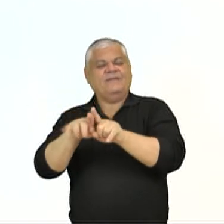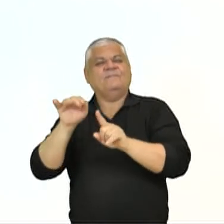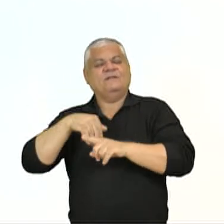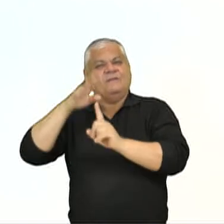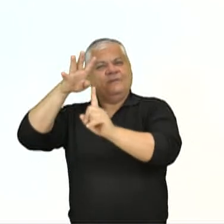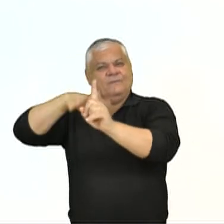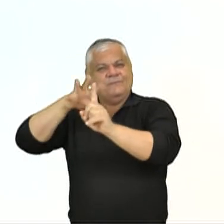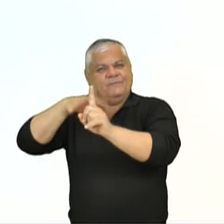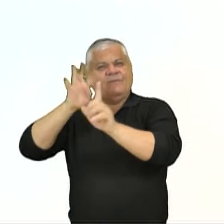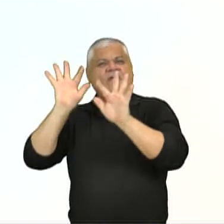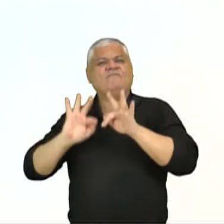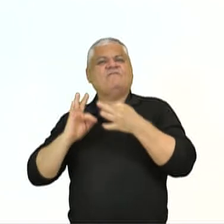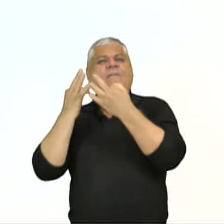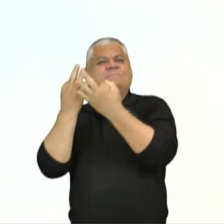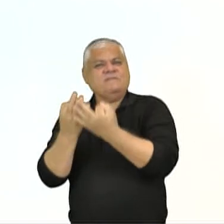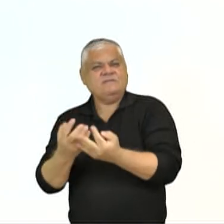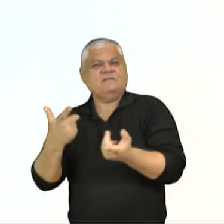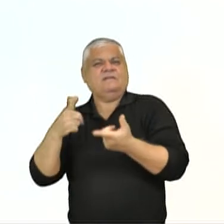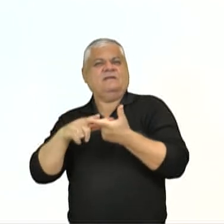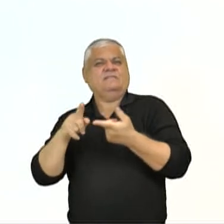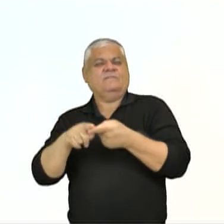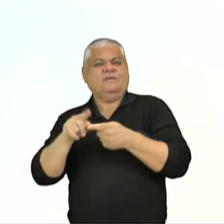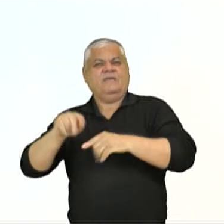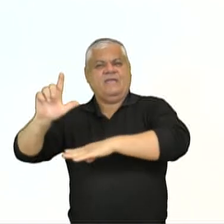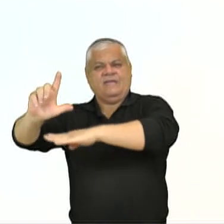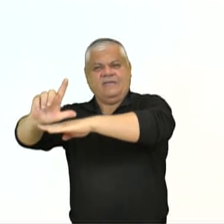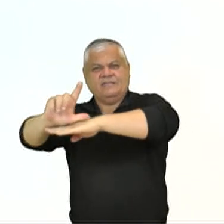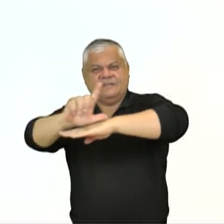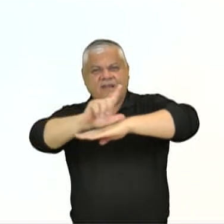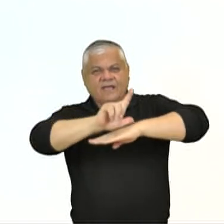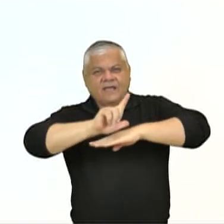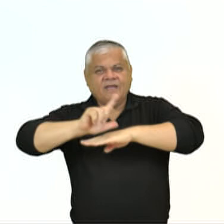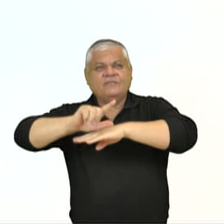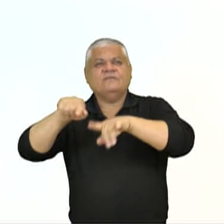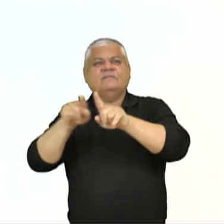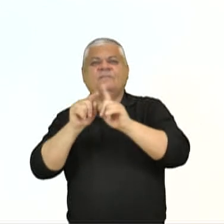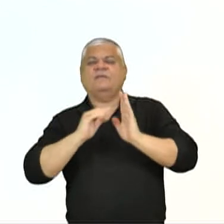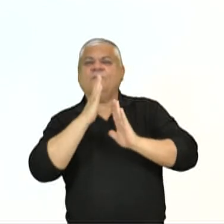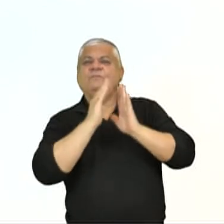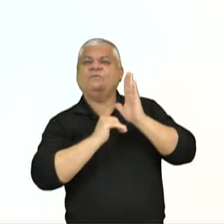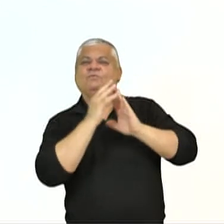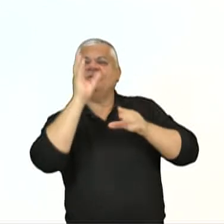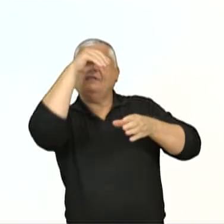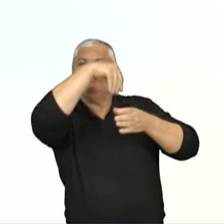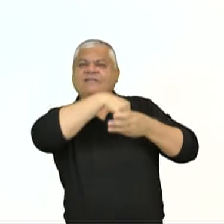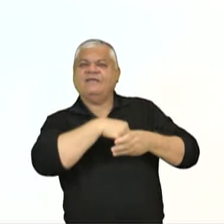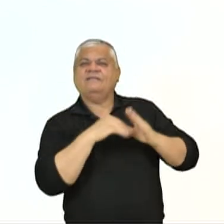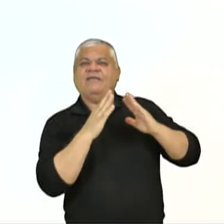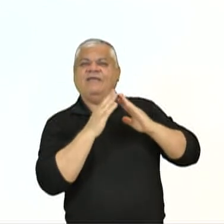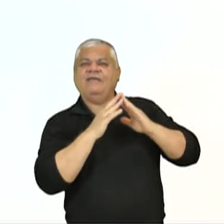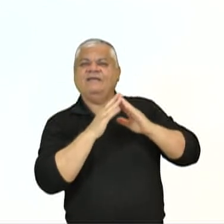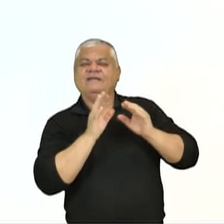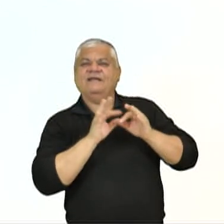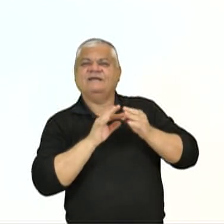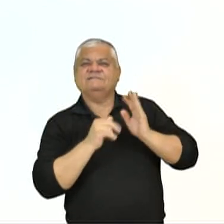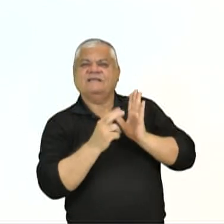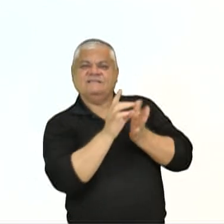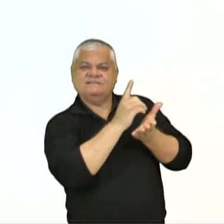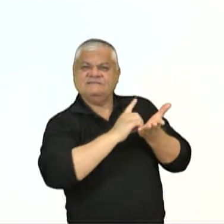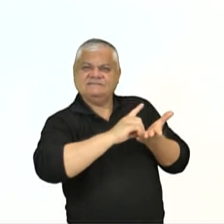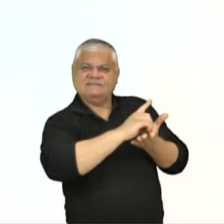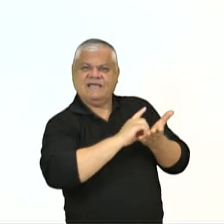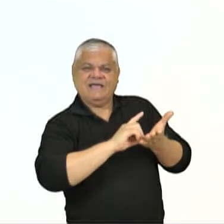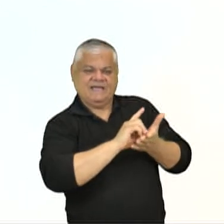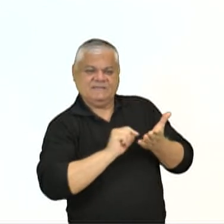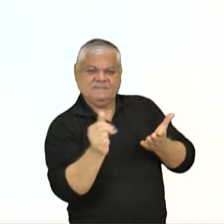homenagem dos ancestrais, a questão dos porta-retratos. E nós vimos também essa pintura interiores, essa coisa de fazer o design, o design que a gente conhece hoje